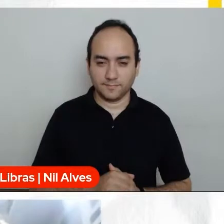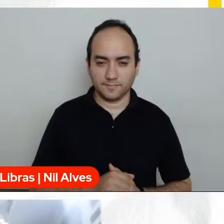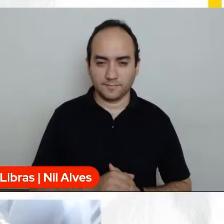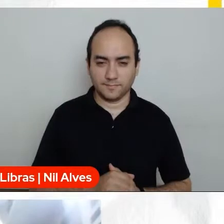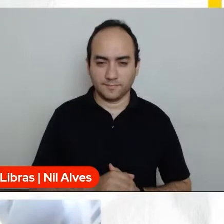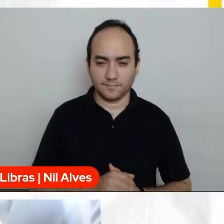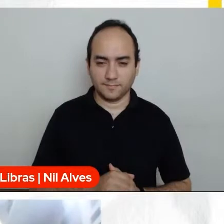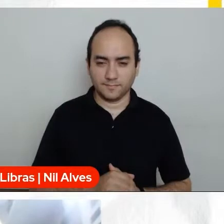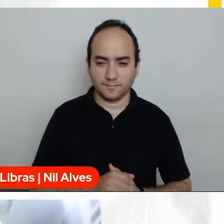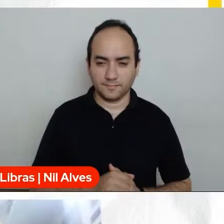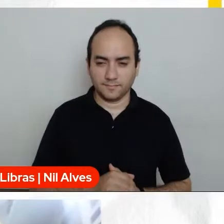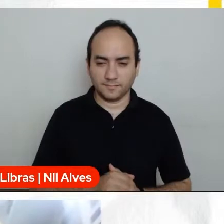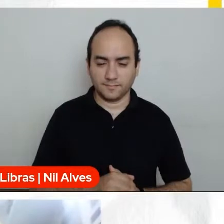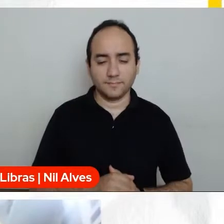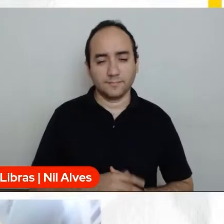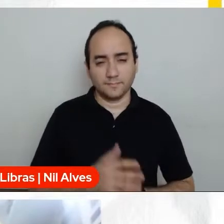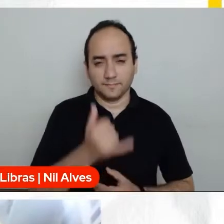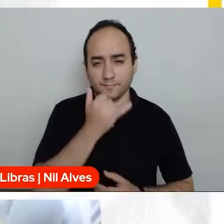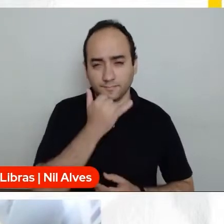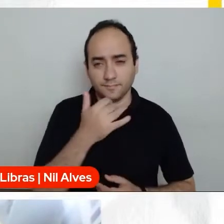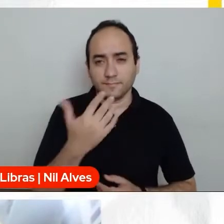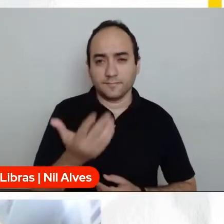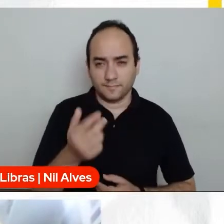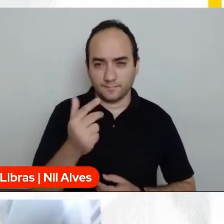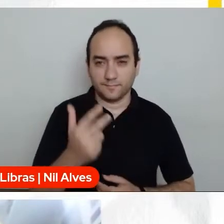Desculpa, hein. Bom...